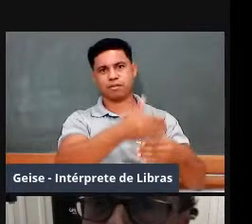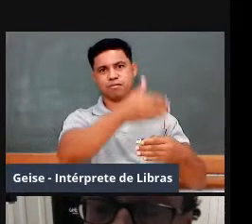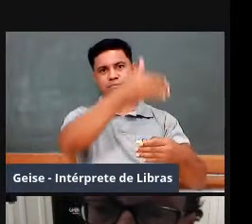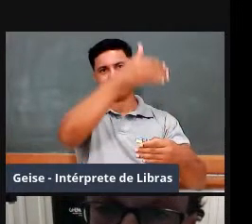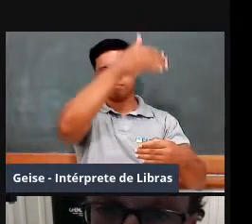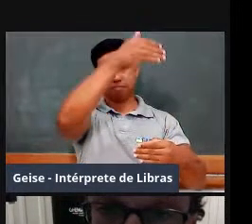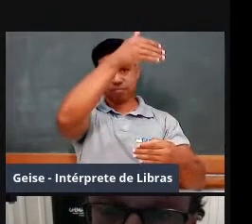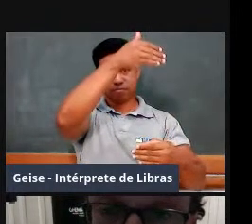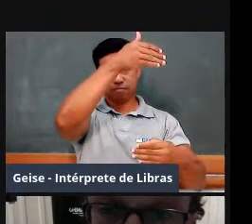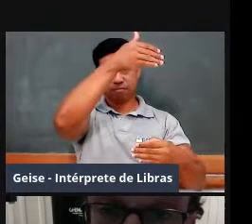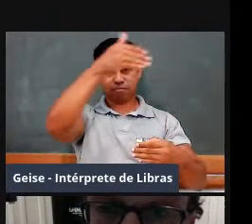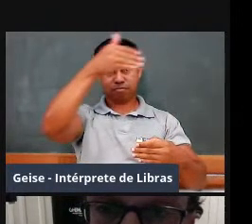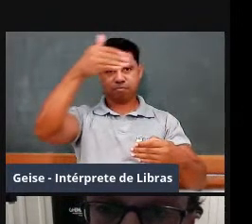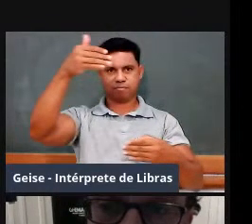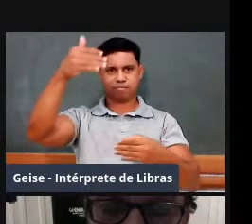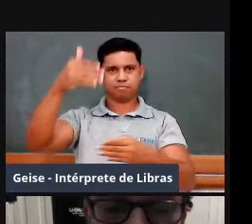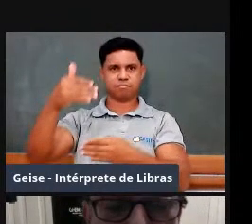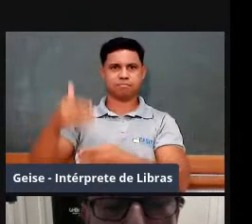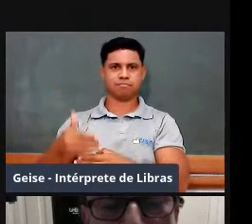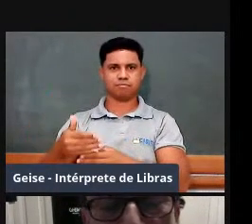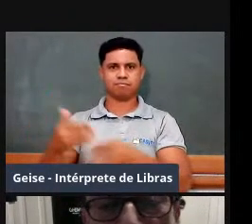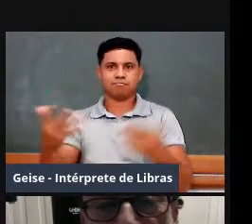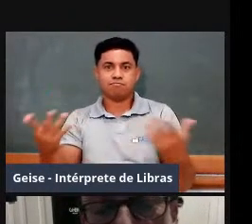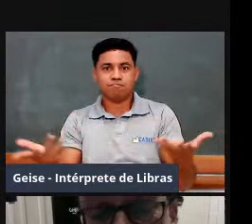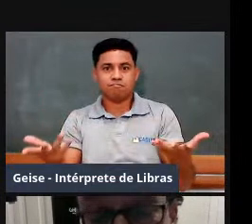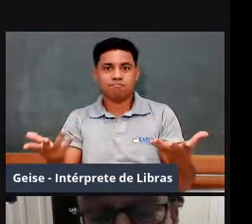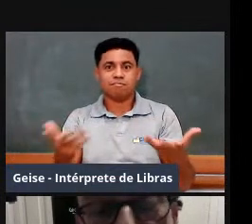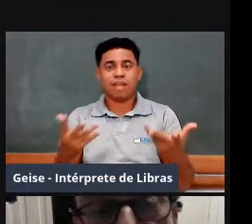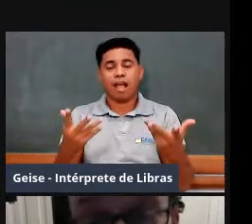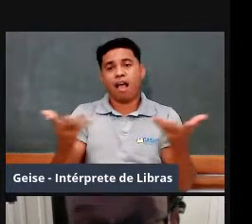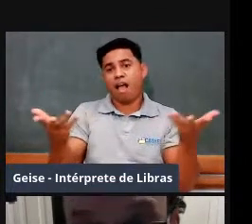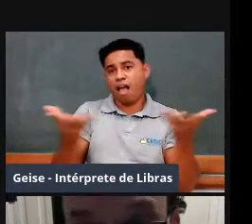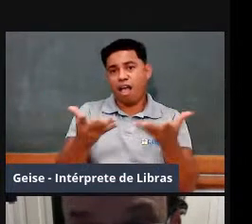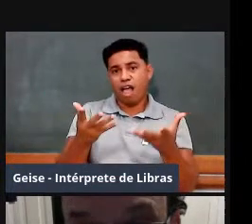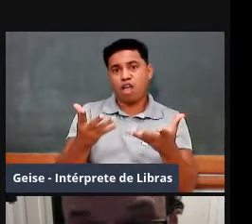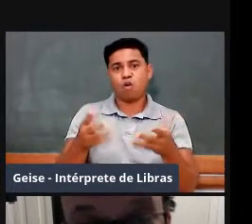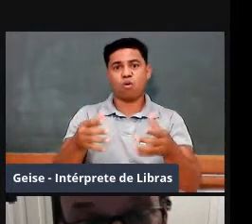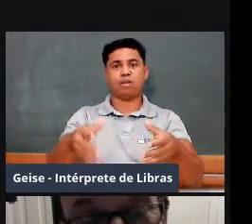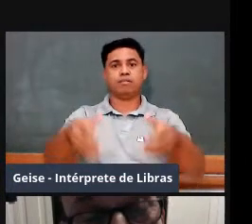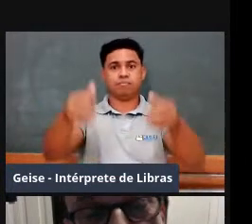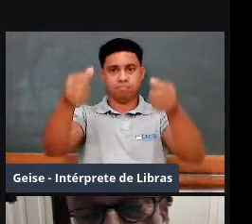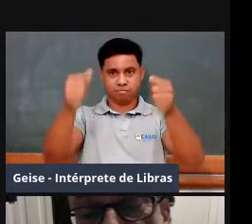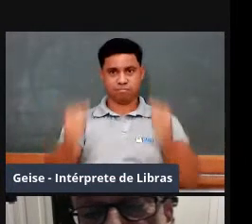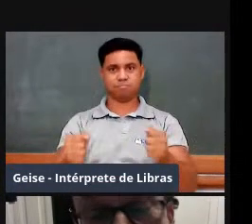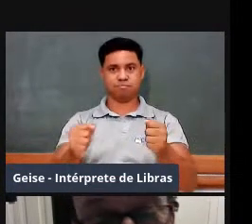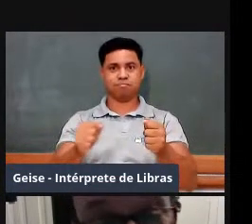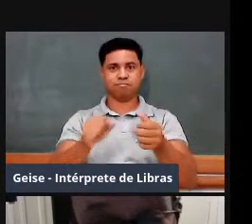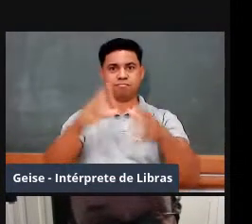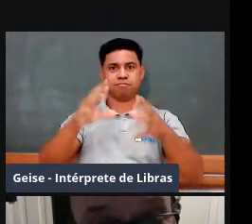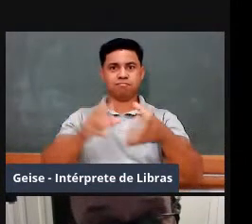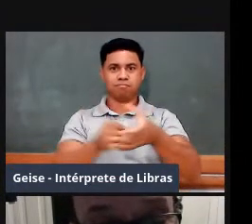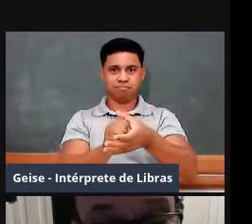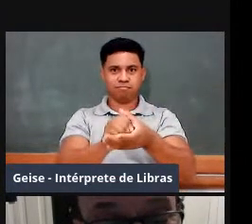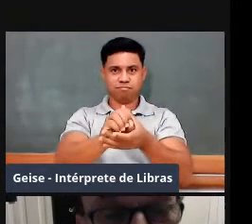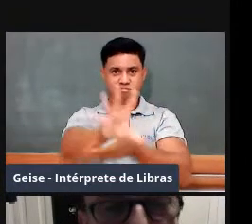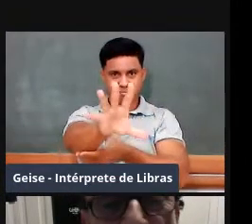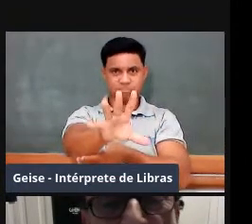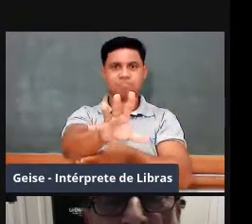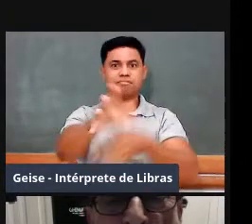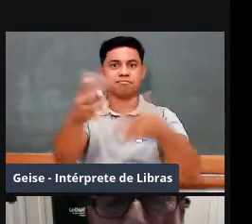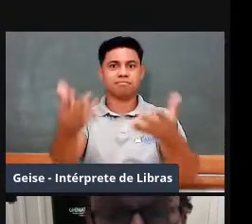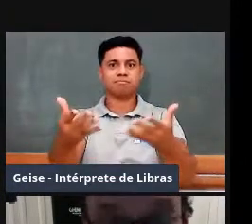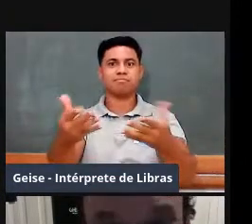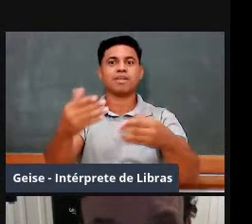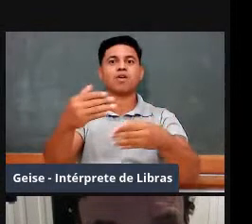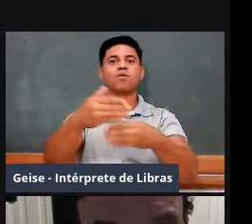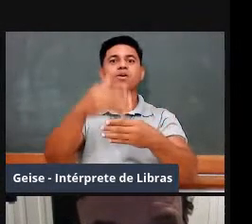por causa do canhão à pólvora, as muralhas agora se abaixam. As muralhas se abaixam e se